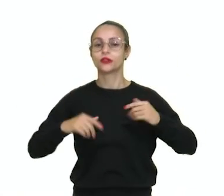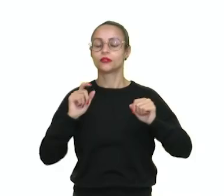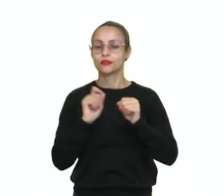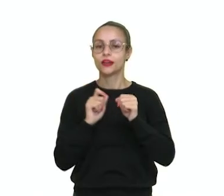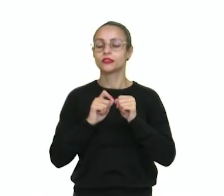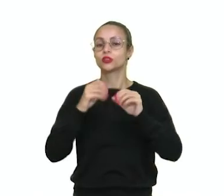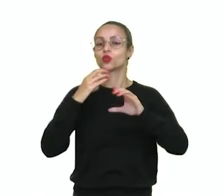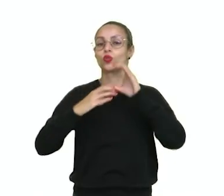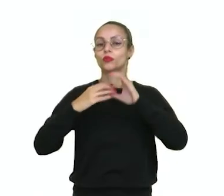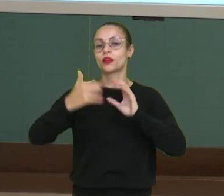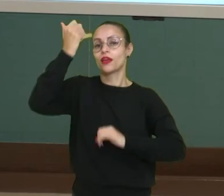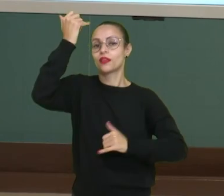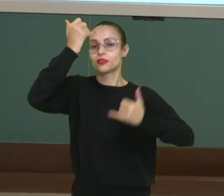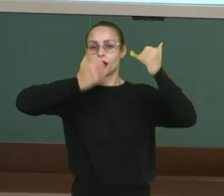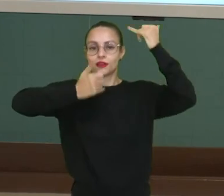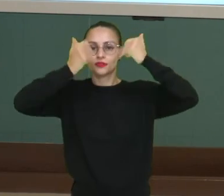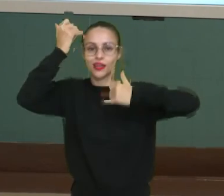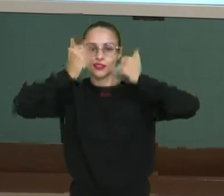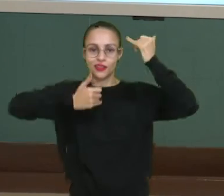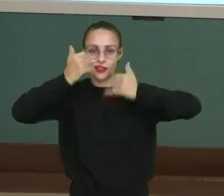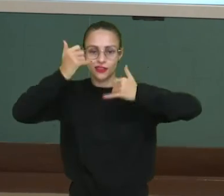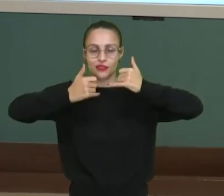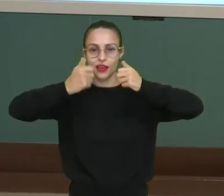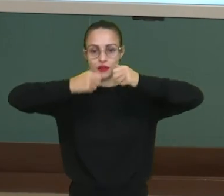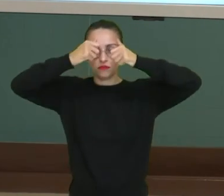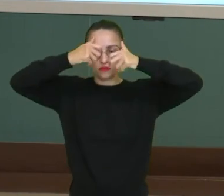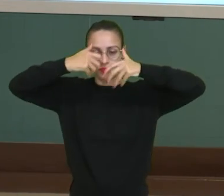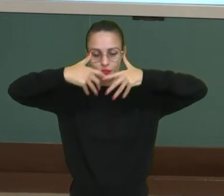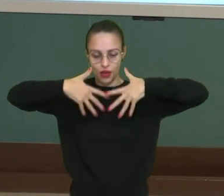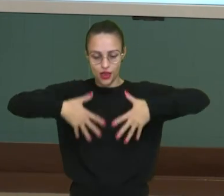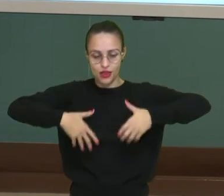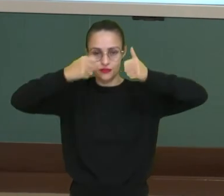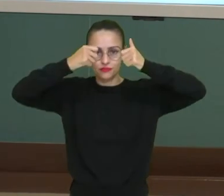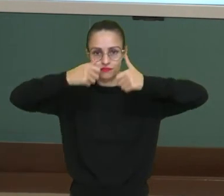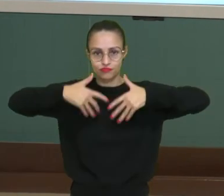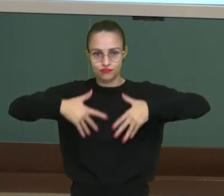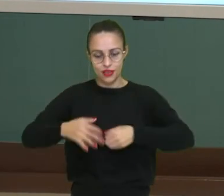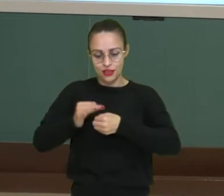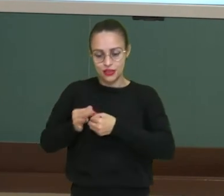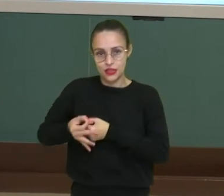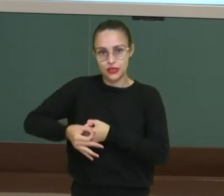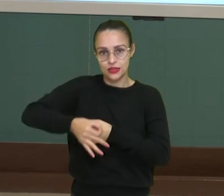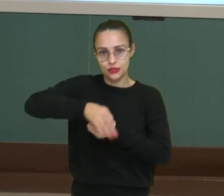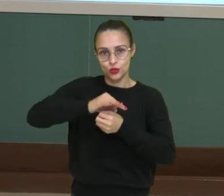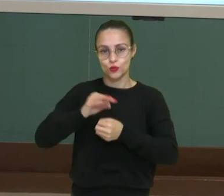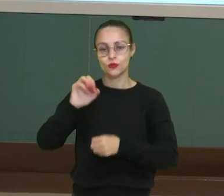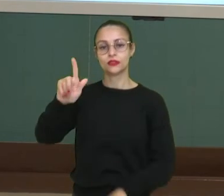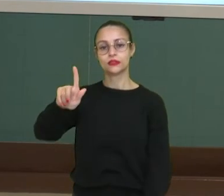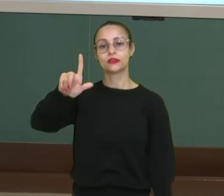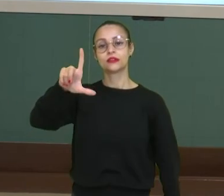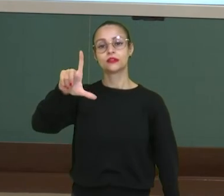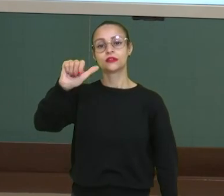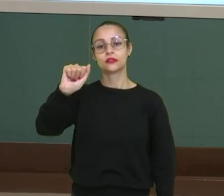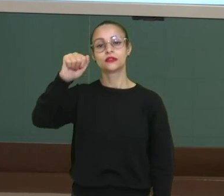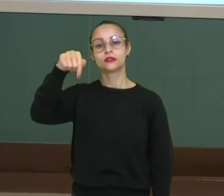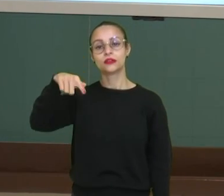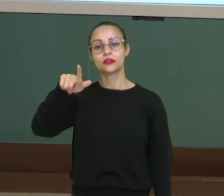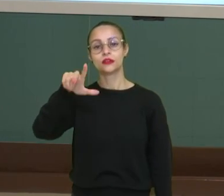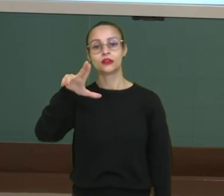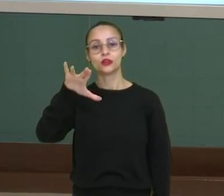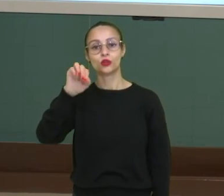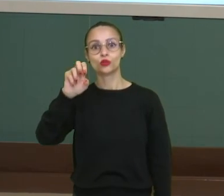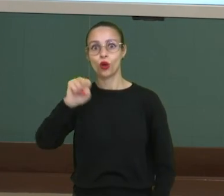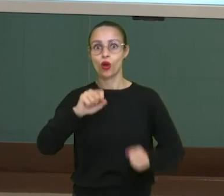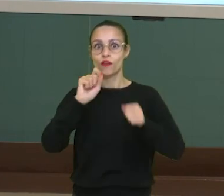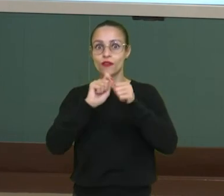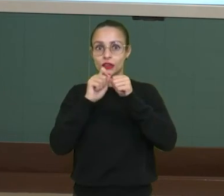comunicação por meio de nervos e gânglios. Percebam como essas estruturas se irradiam,